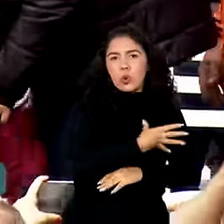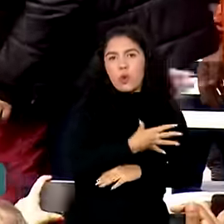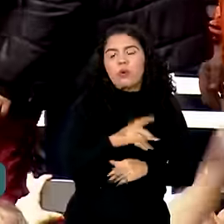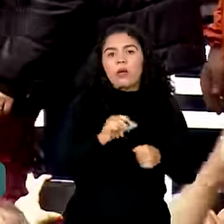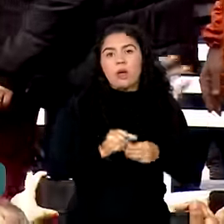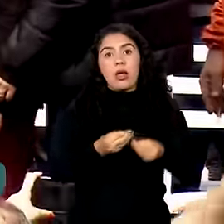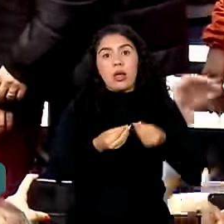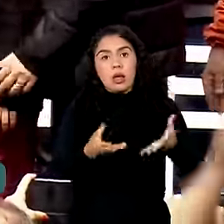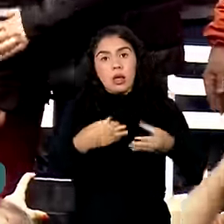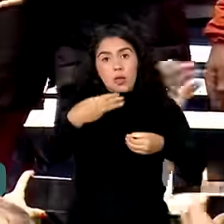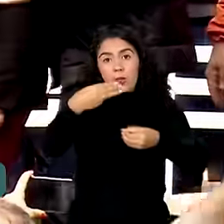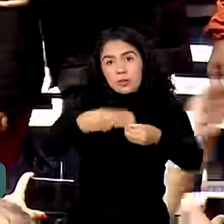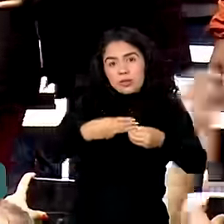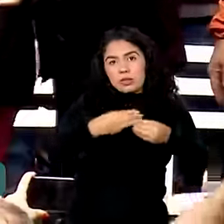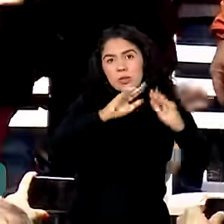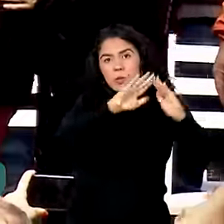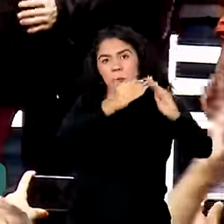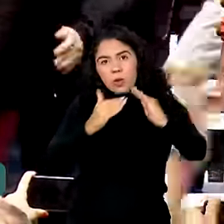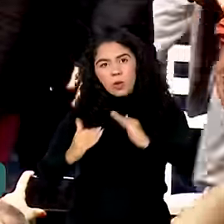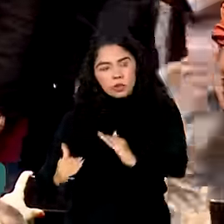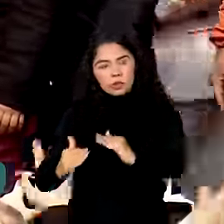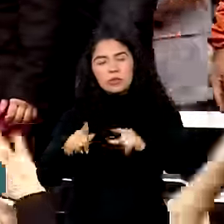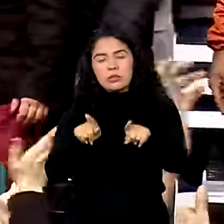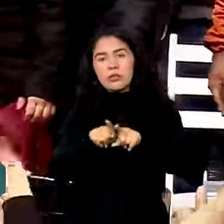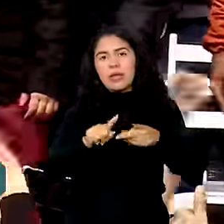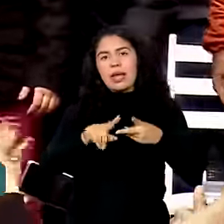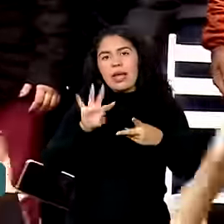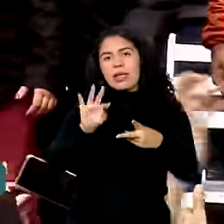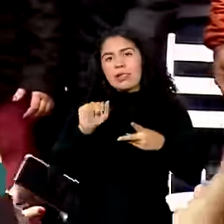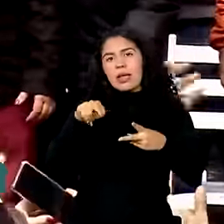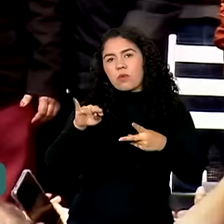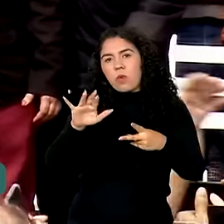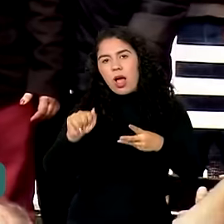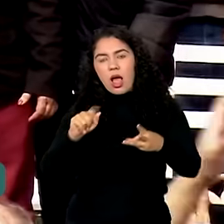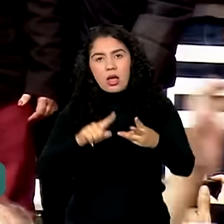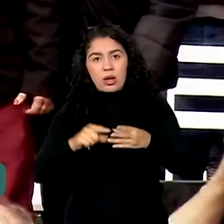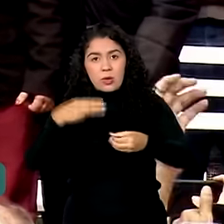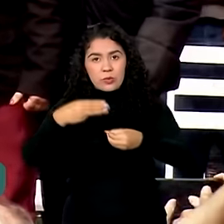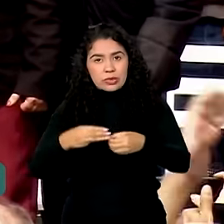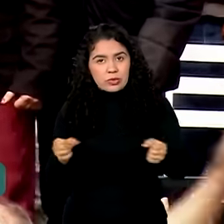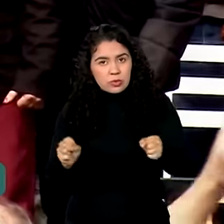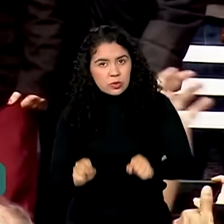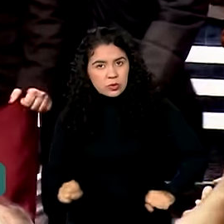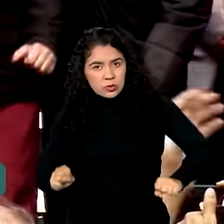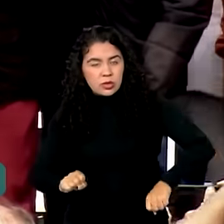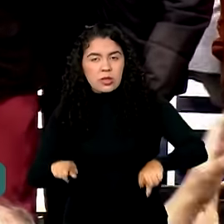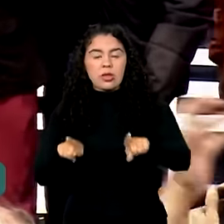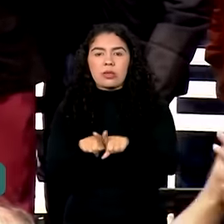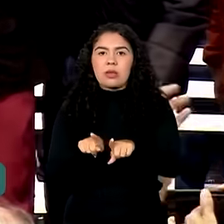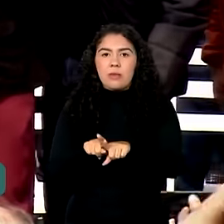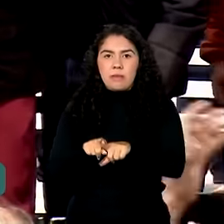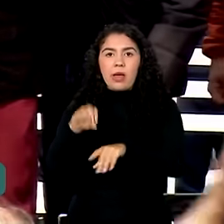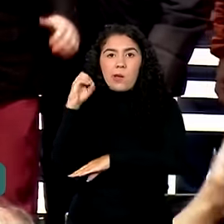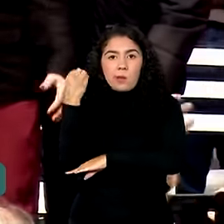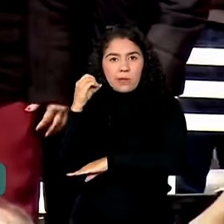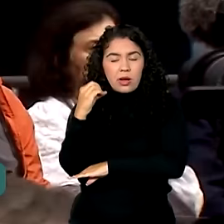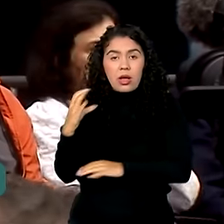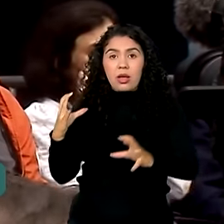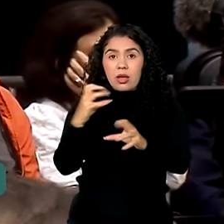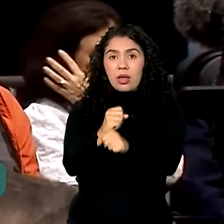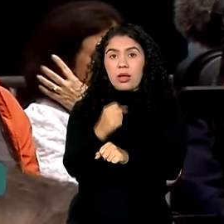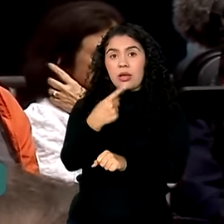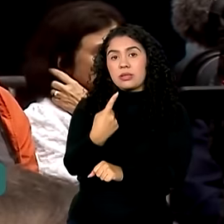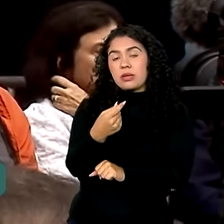Taquara, Santa Cruz do Sul, Porto Alegre e Canoas. São investimentos de 186 milhões de reais.